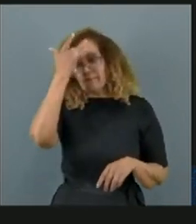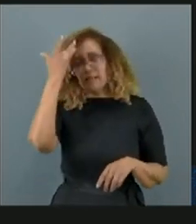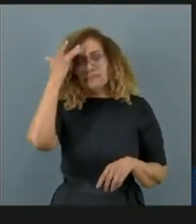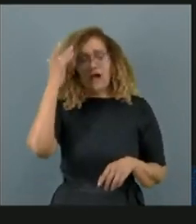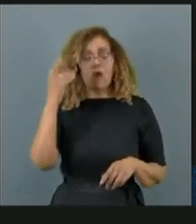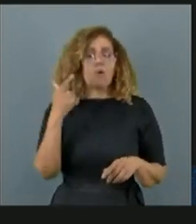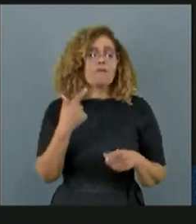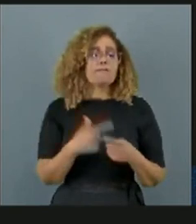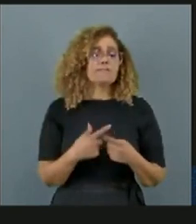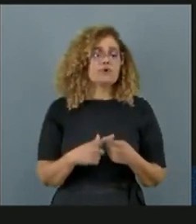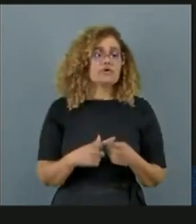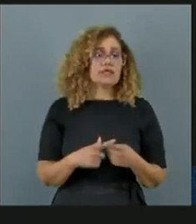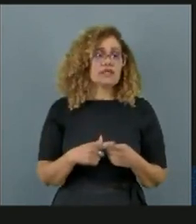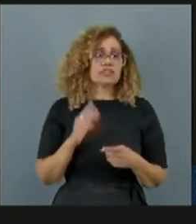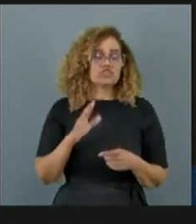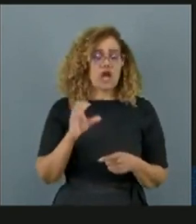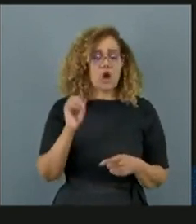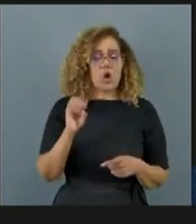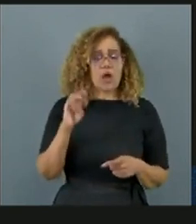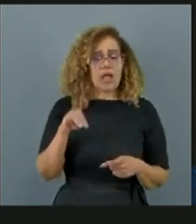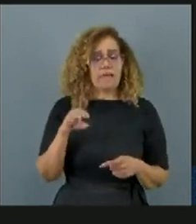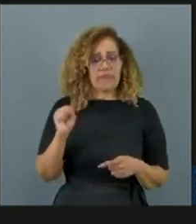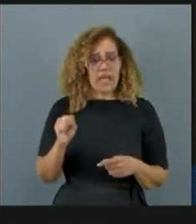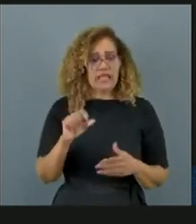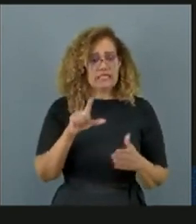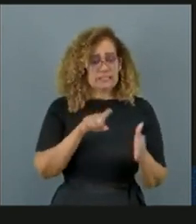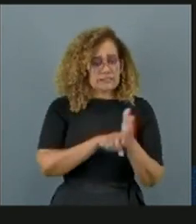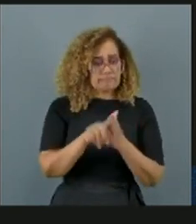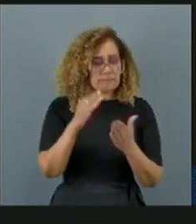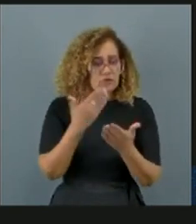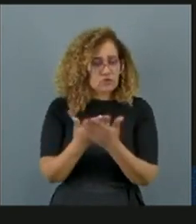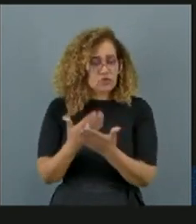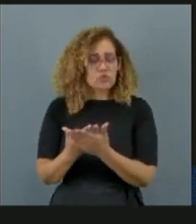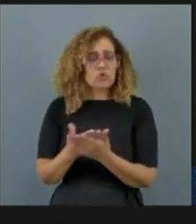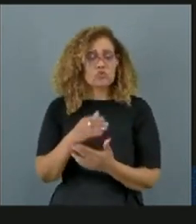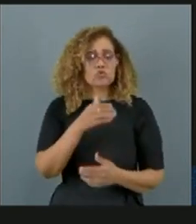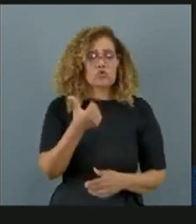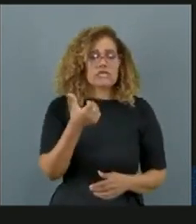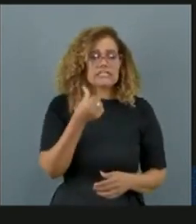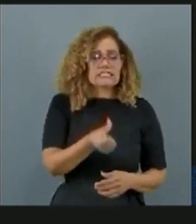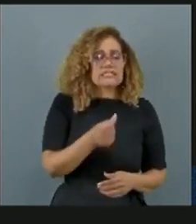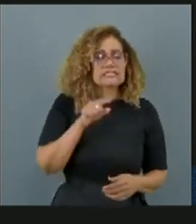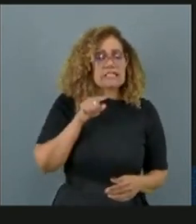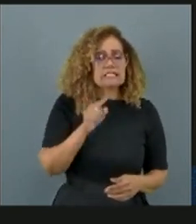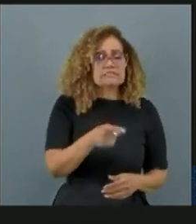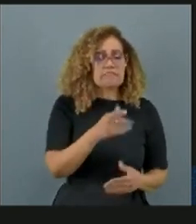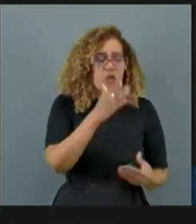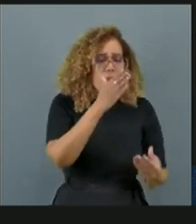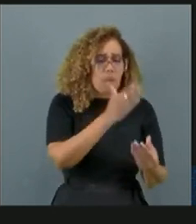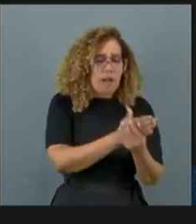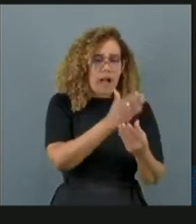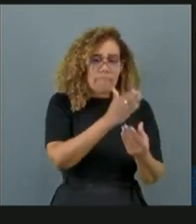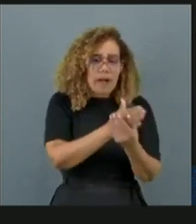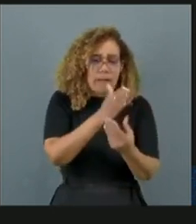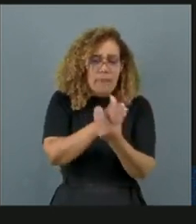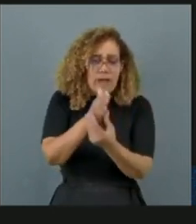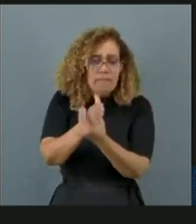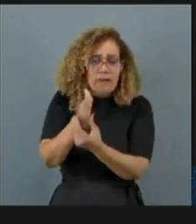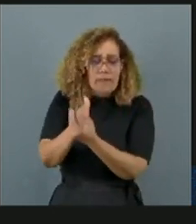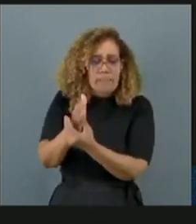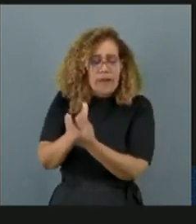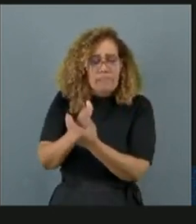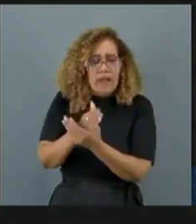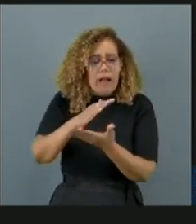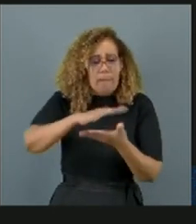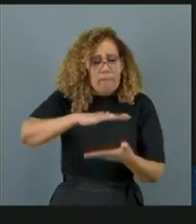no estudo patrocinado pela OMS, onde foi visto cerca de 16 mil prontuários de pessoas que suicidaram,